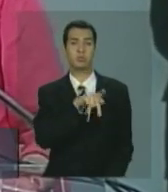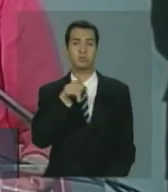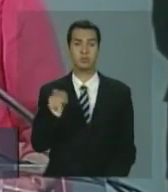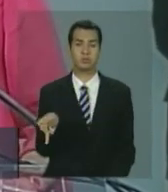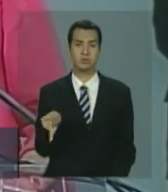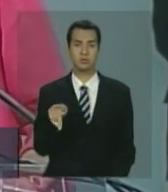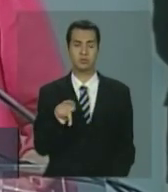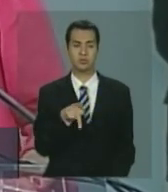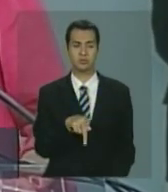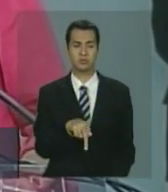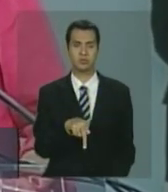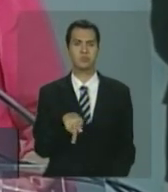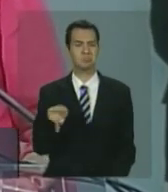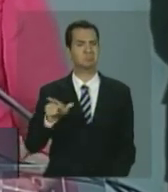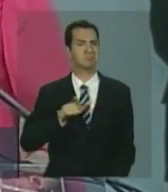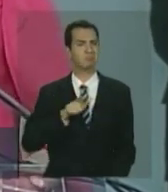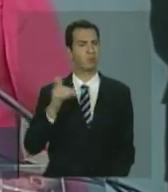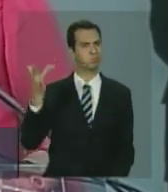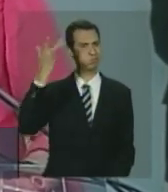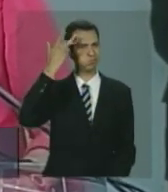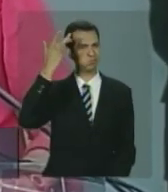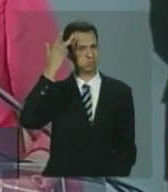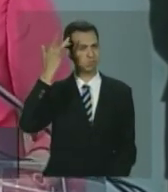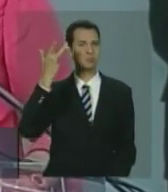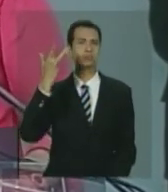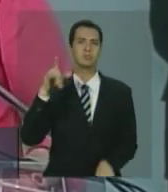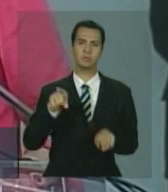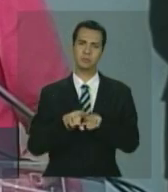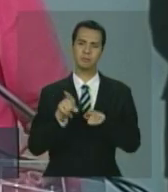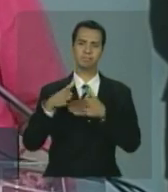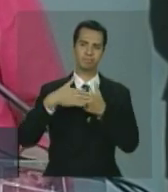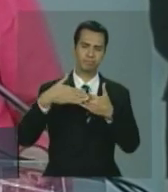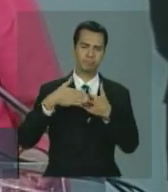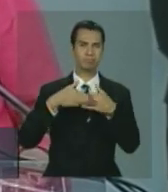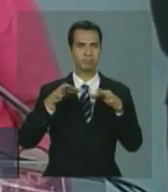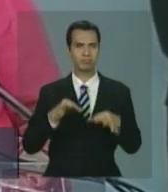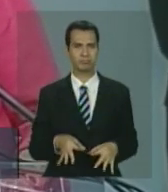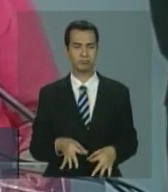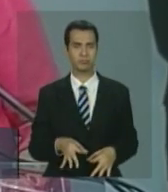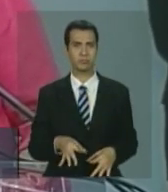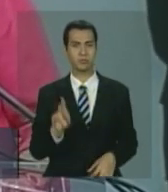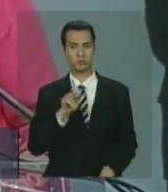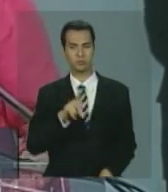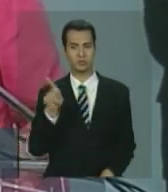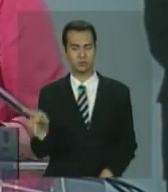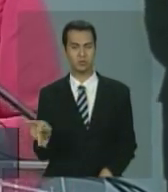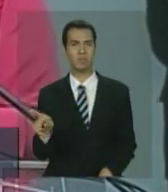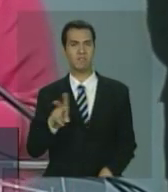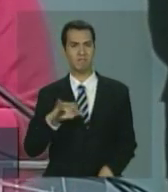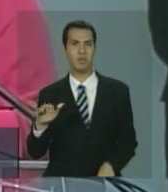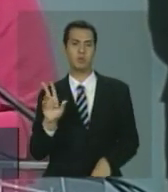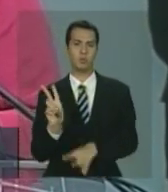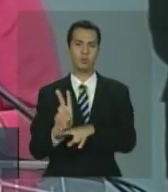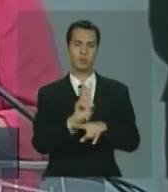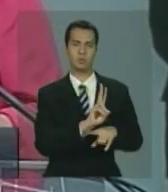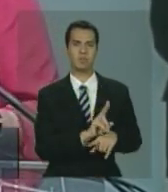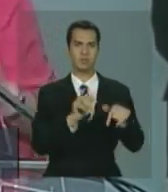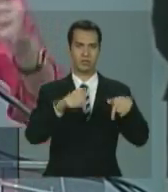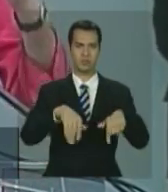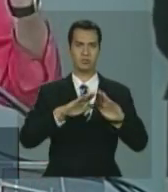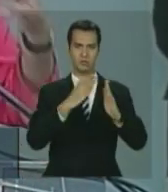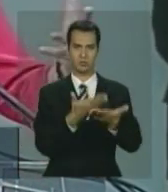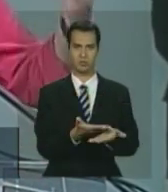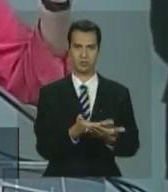são generosas e talentosas, como as que seguramente vão levar essa creche para frente, que elas